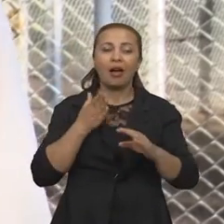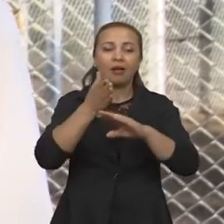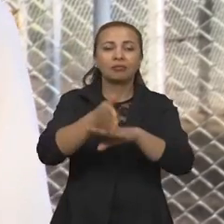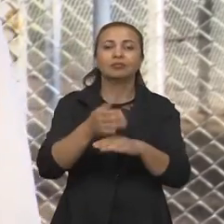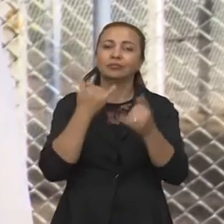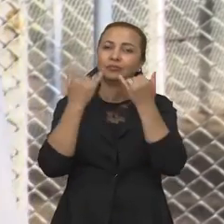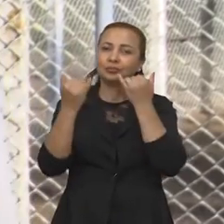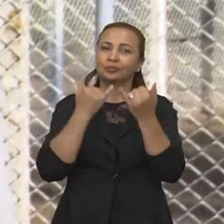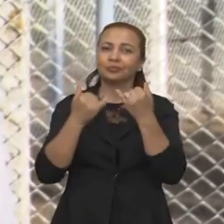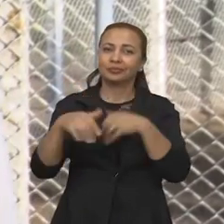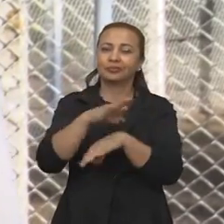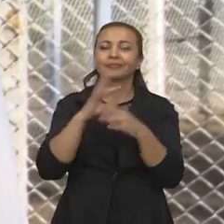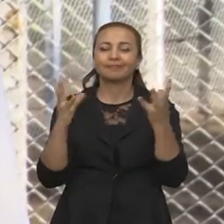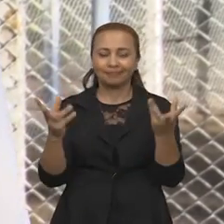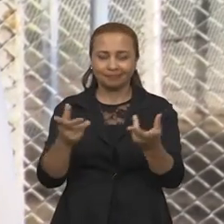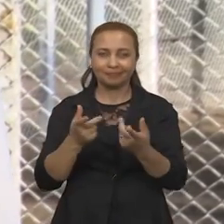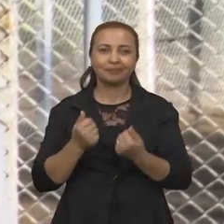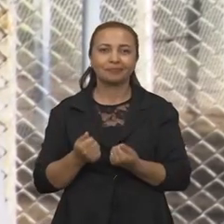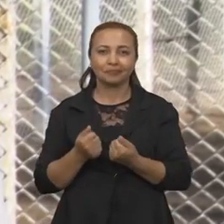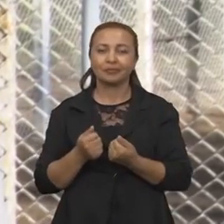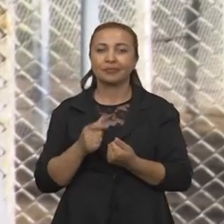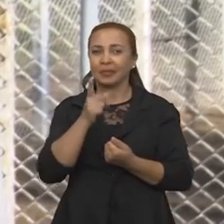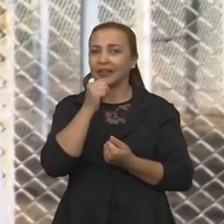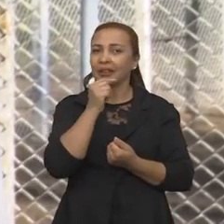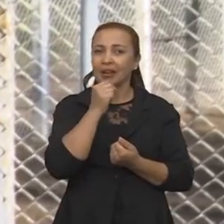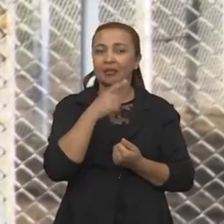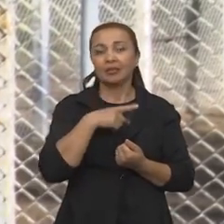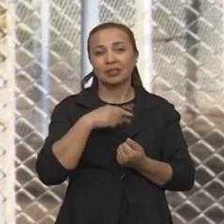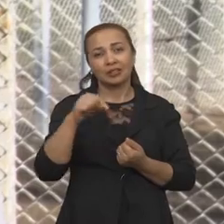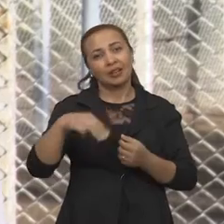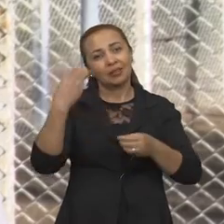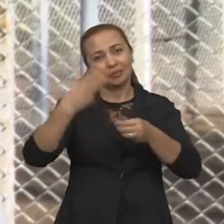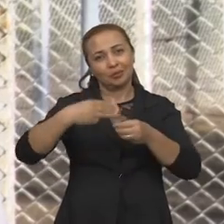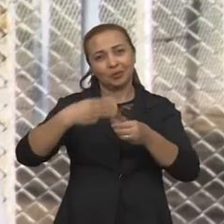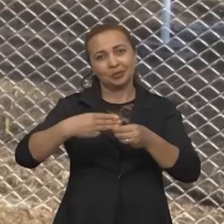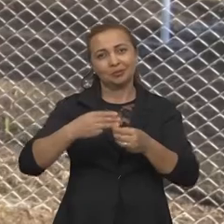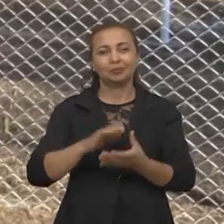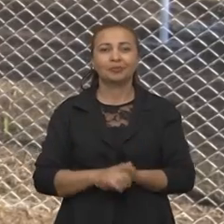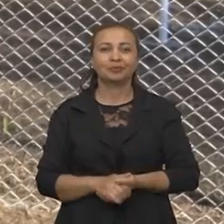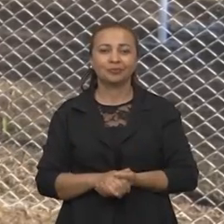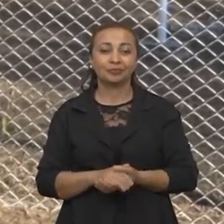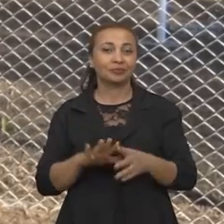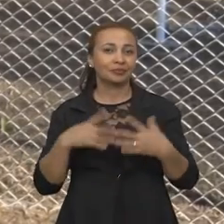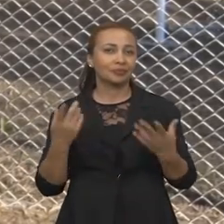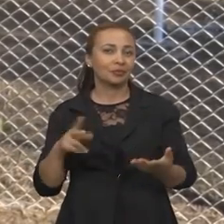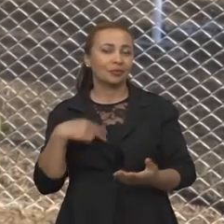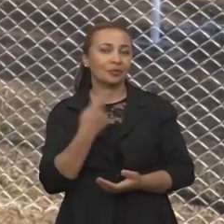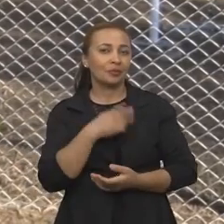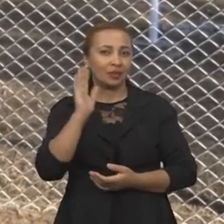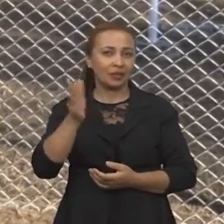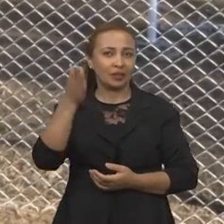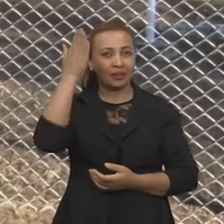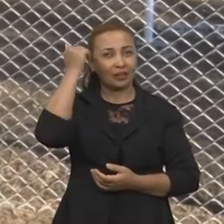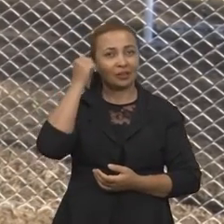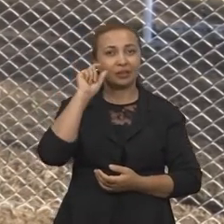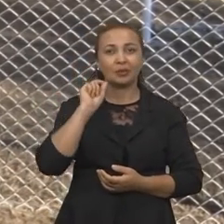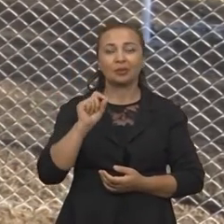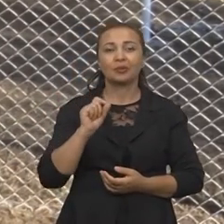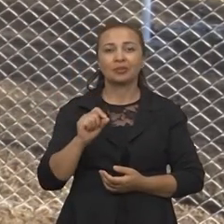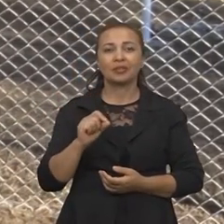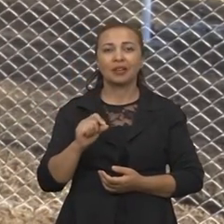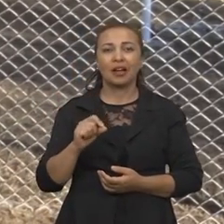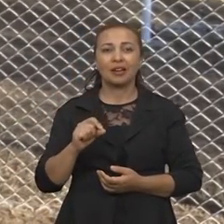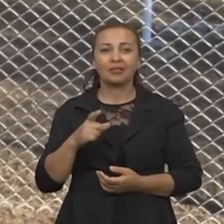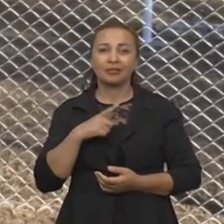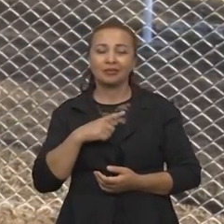informação sobre a qualidade do aquífero que abastece o município. No entanto, a gente já sabe que o